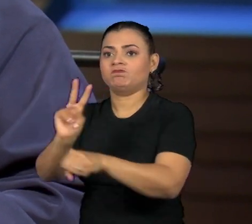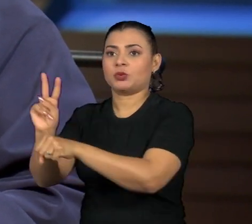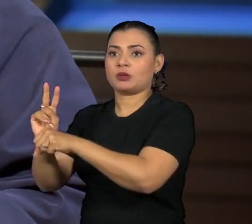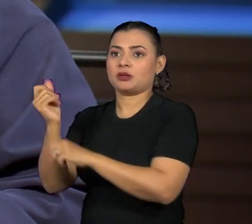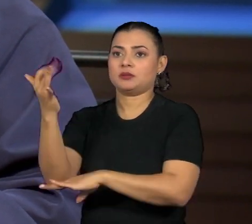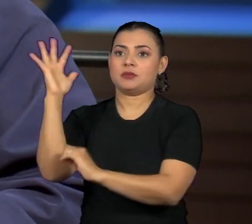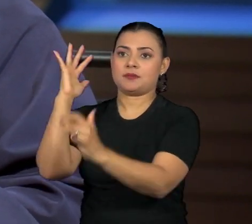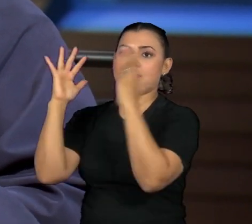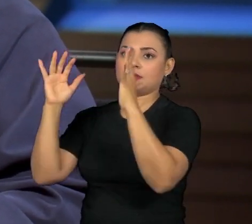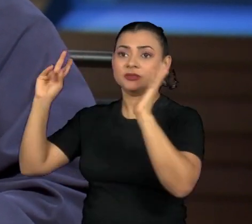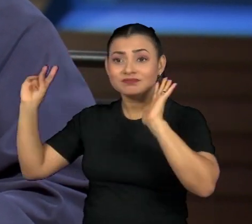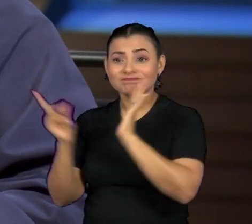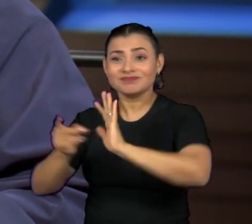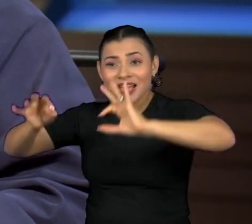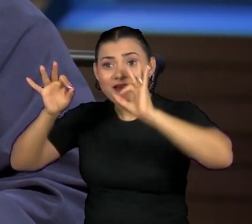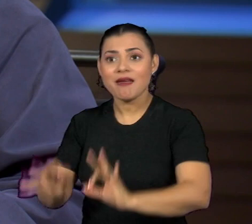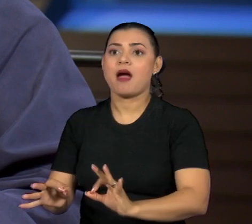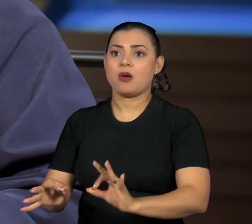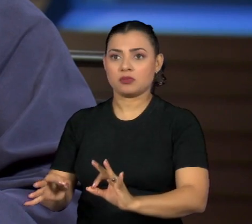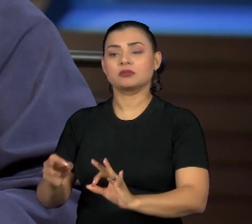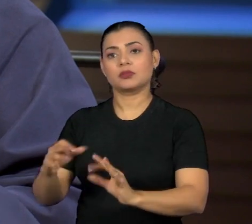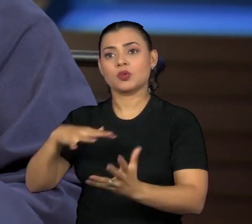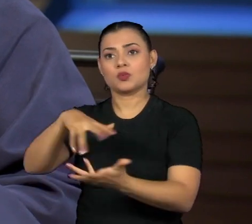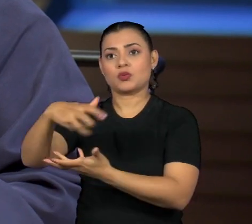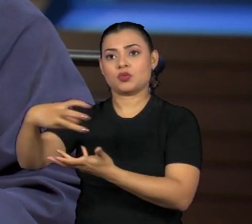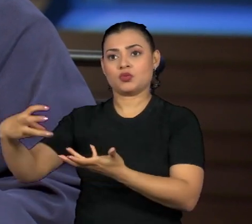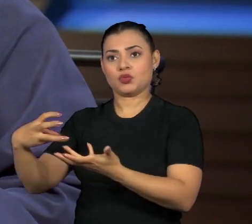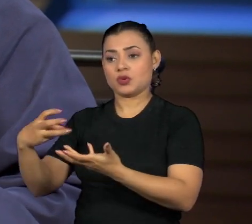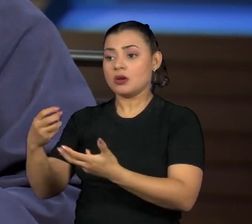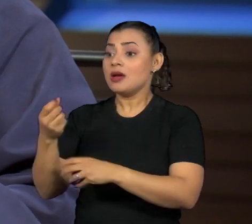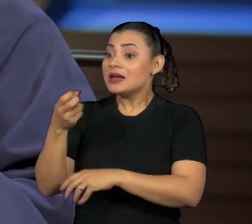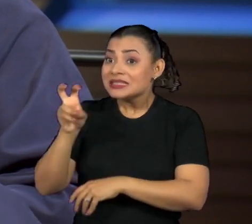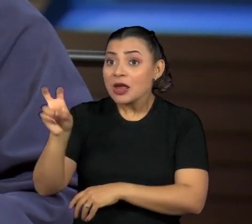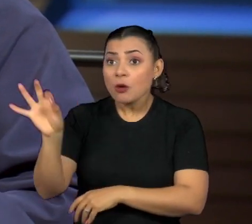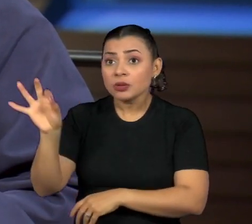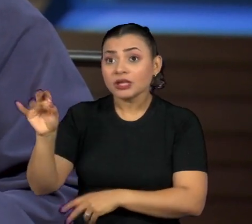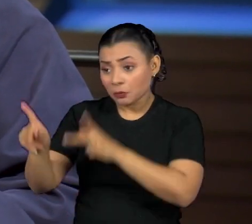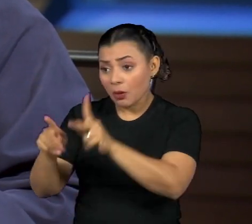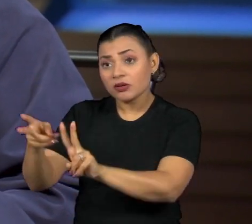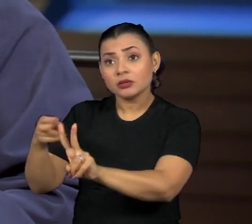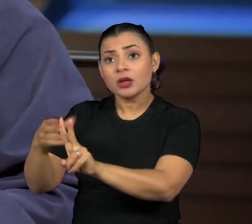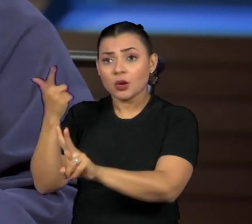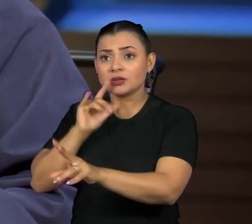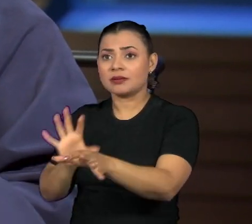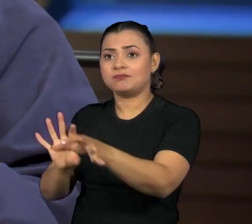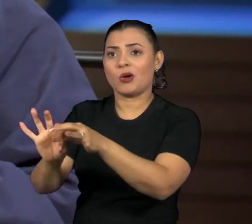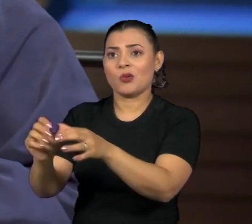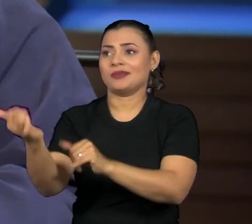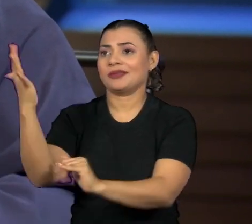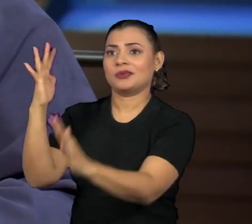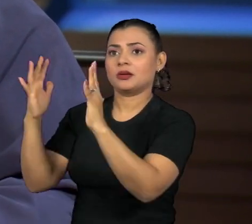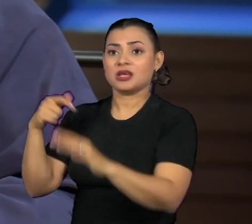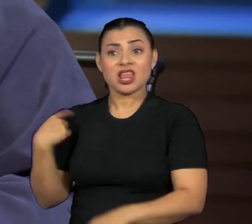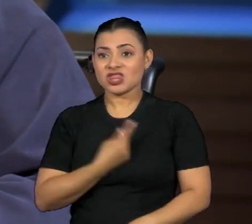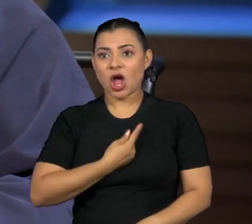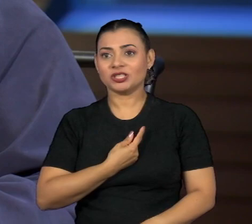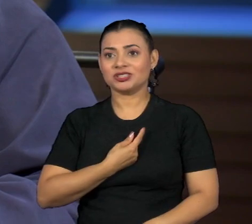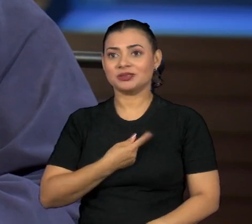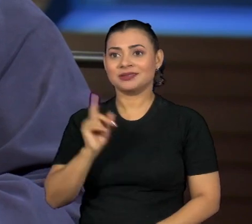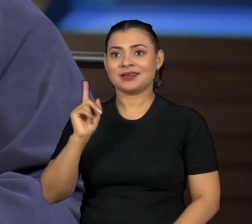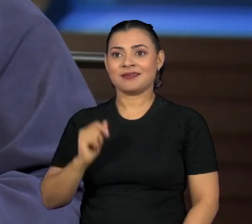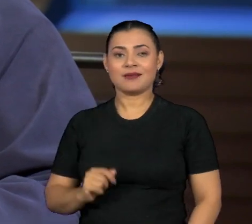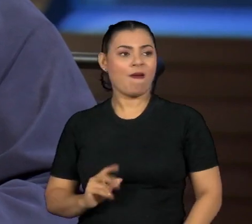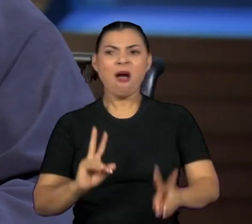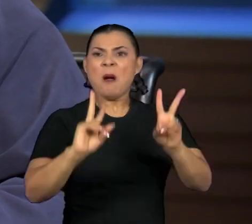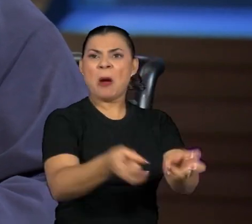nosso ambiente, é o que protege de fato o nosso planeta, consegue conviver, eles convivem com a natureza, a gente não. A gente quer extrair da natureza